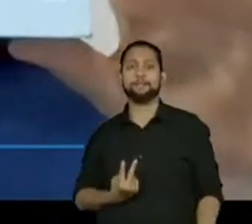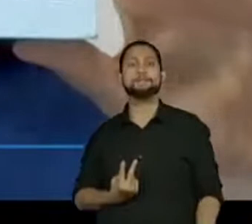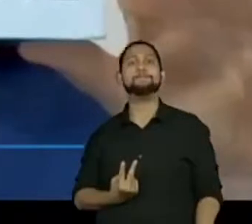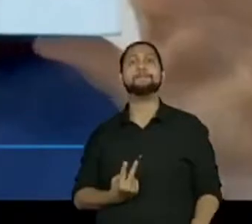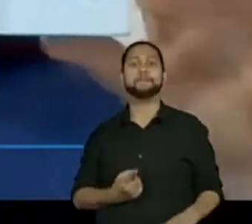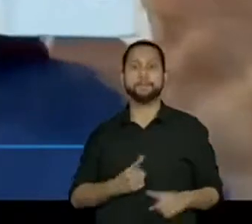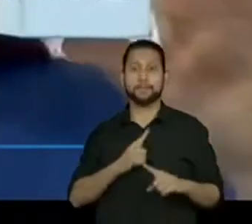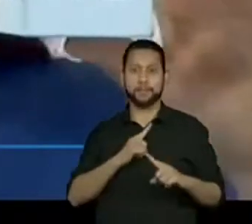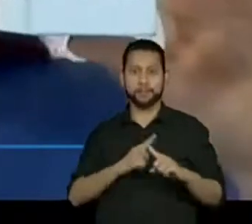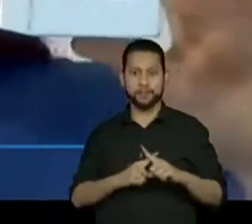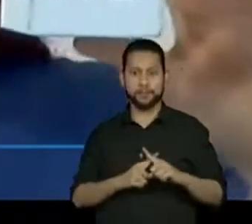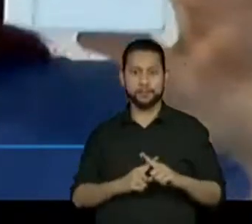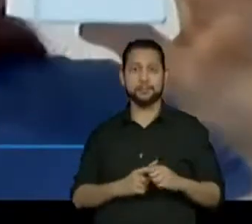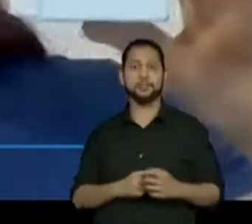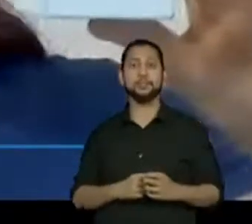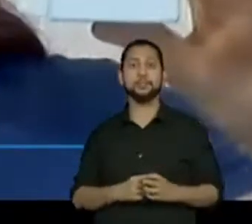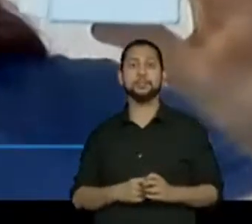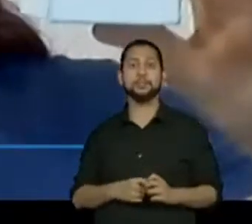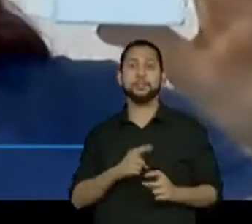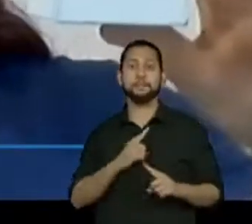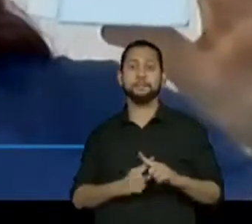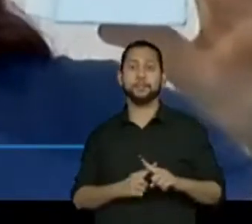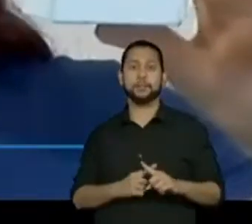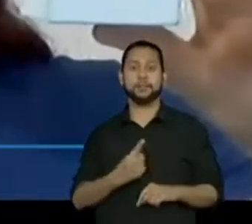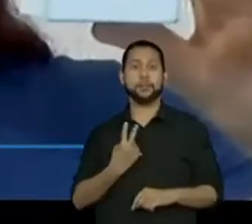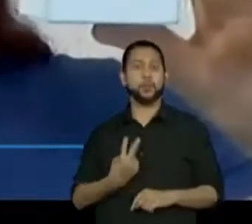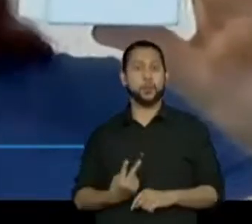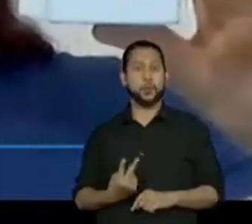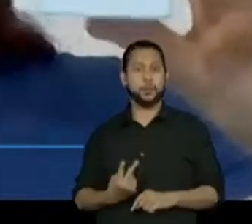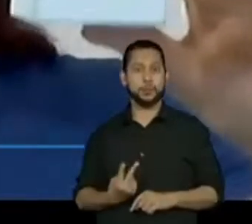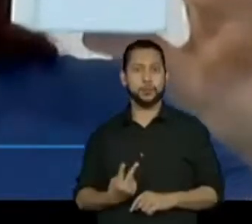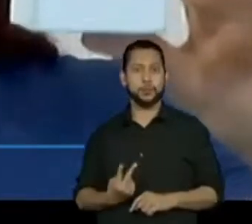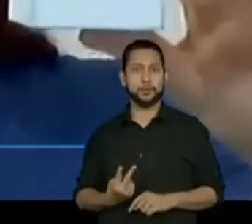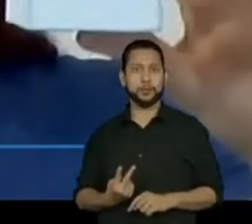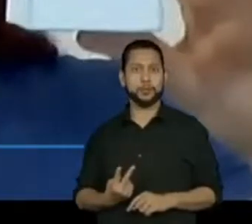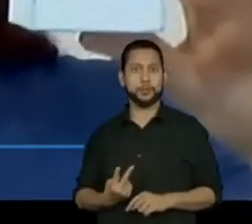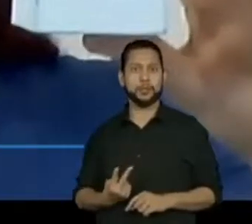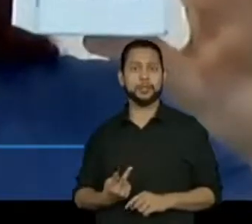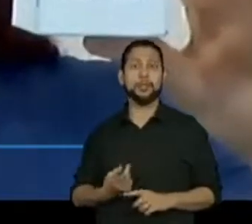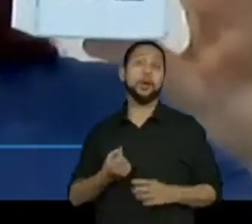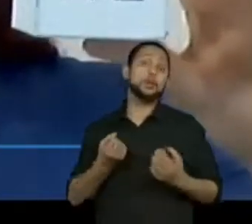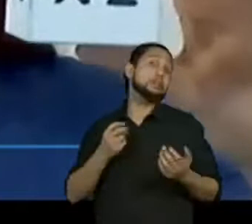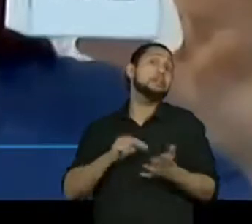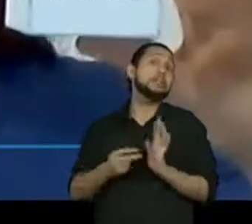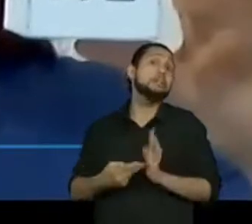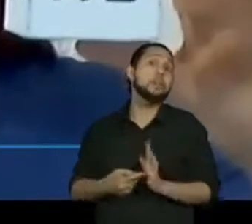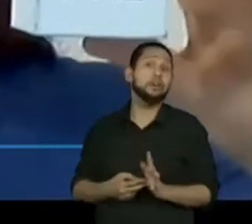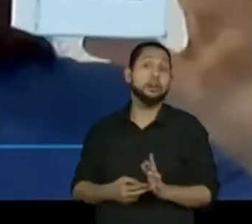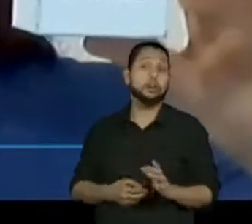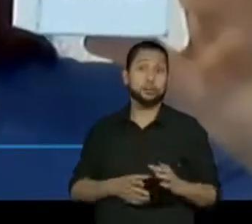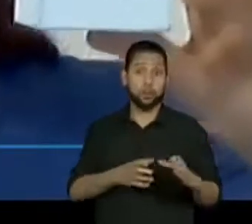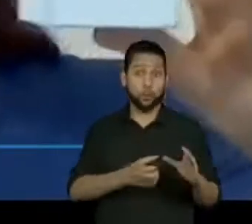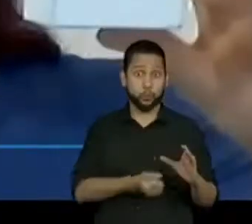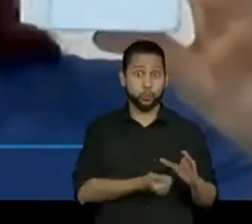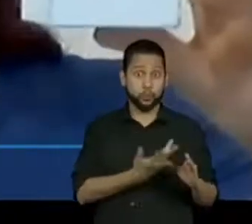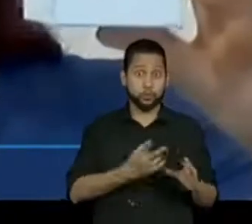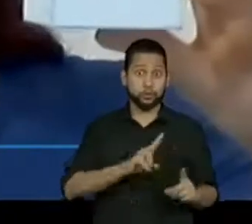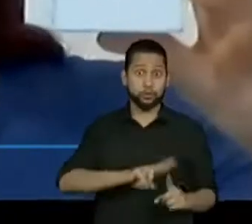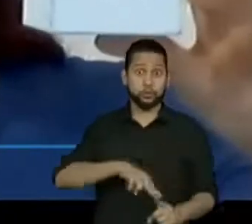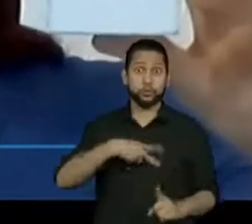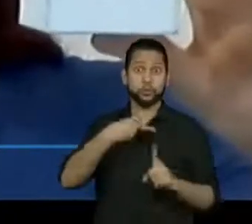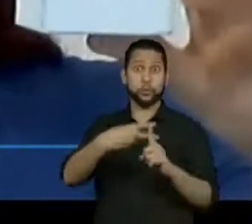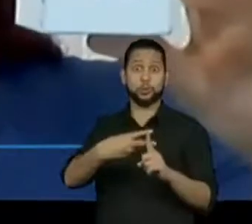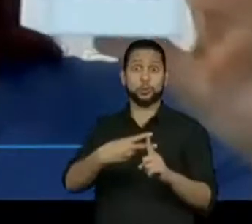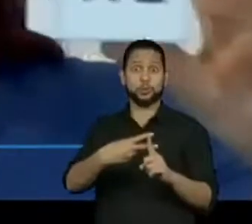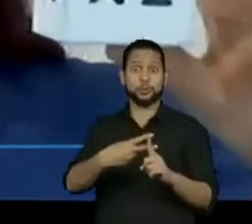Multiplique a receita por 2 ou dobre a receita. Nós vamos